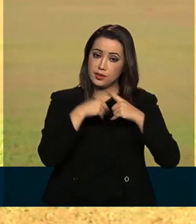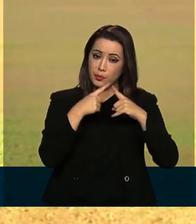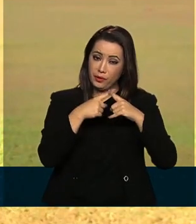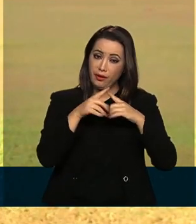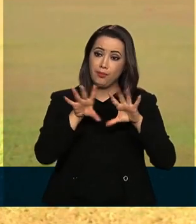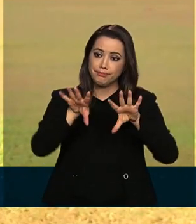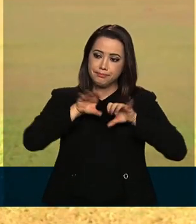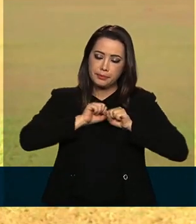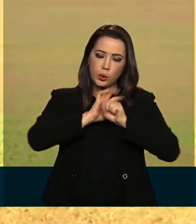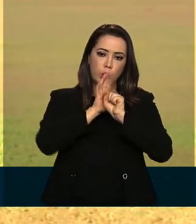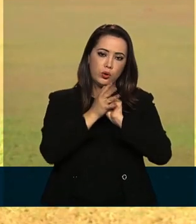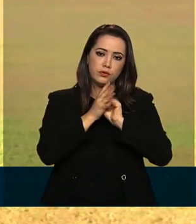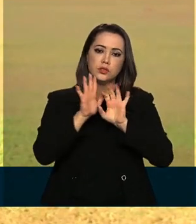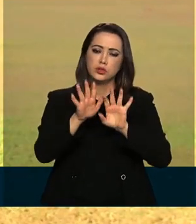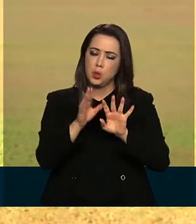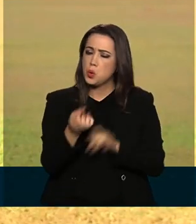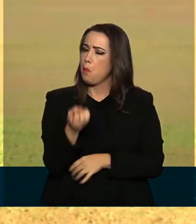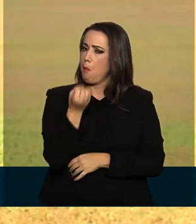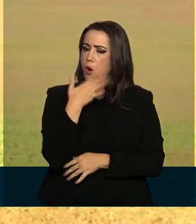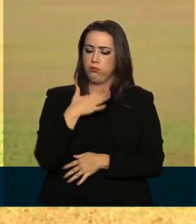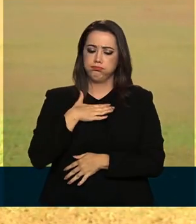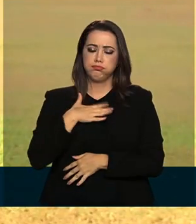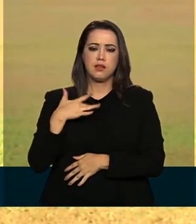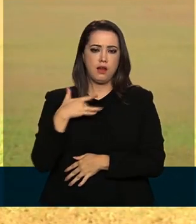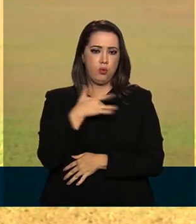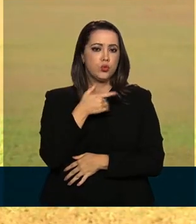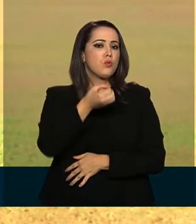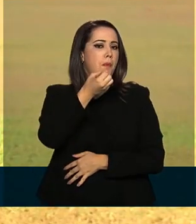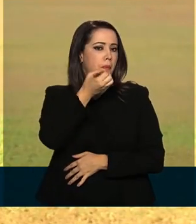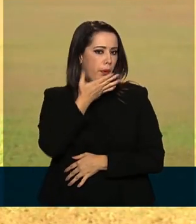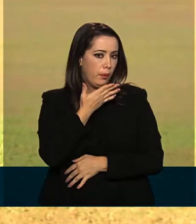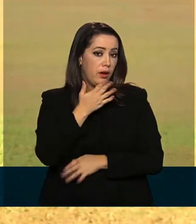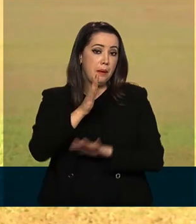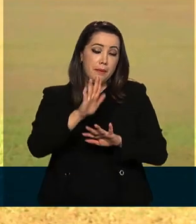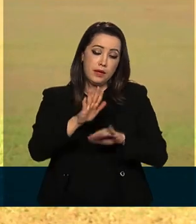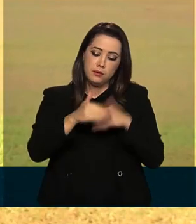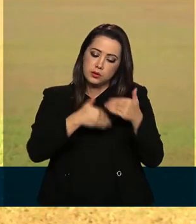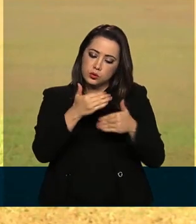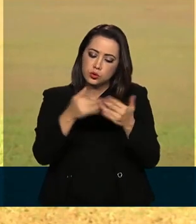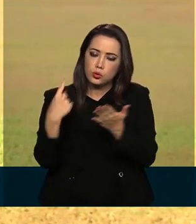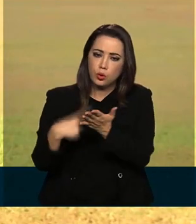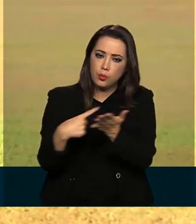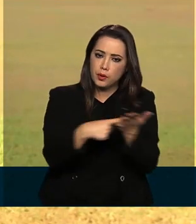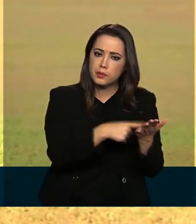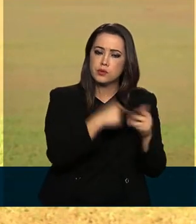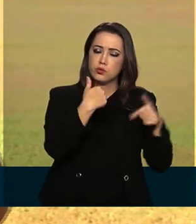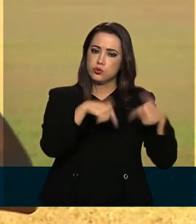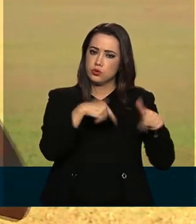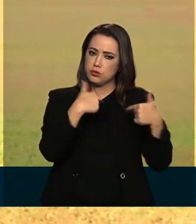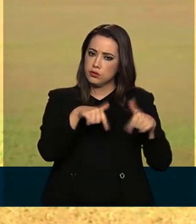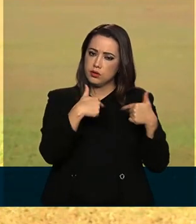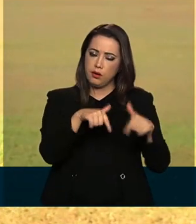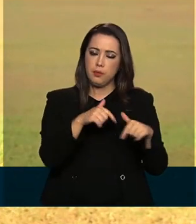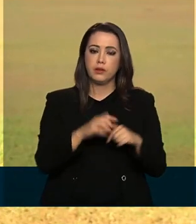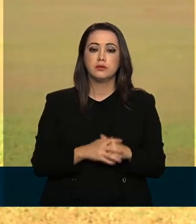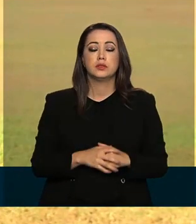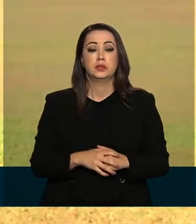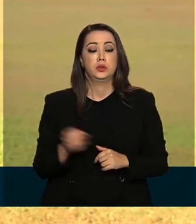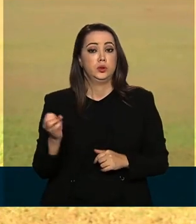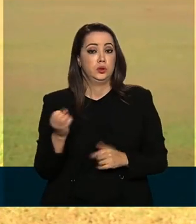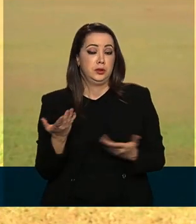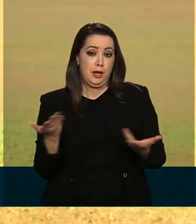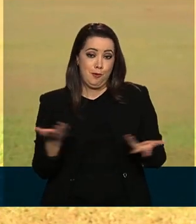por conta da Covid, está se recuperando bem da doença e, nesse tempo, mantendo uma agenda ativa de compromissos nessa nova